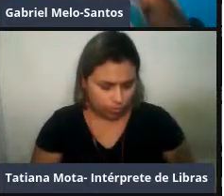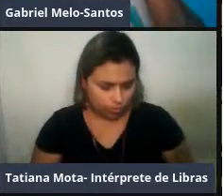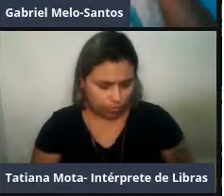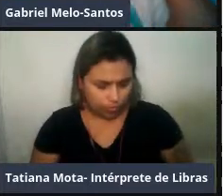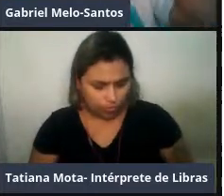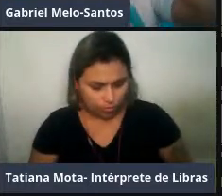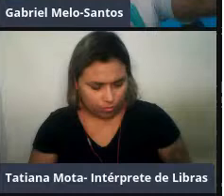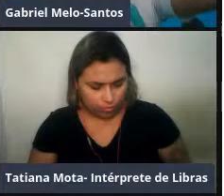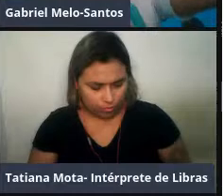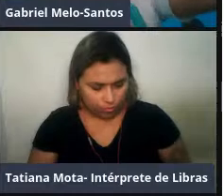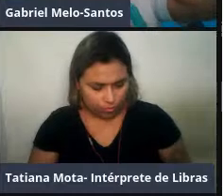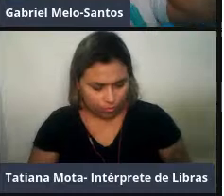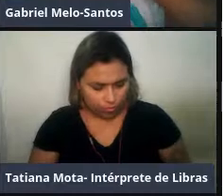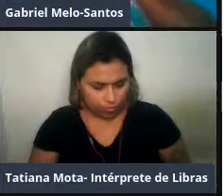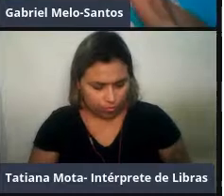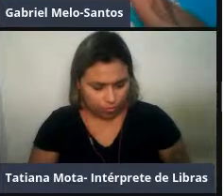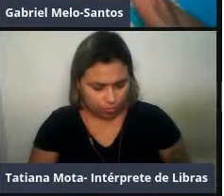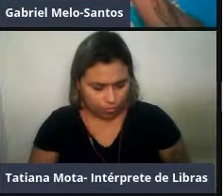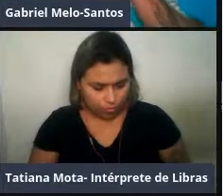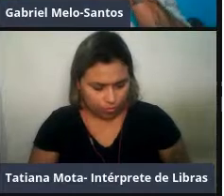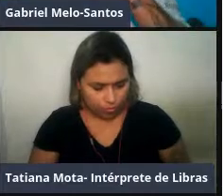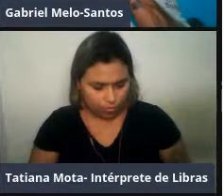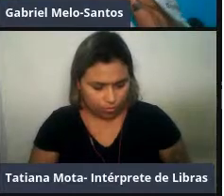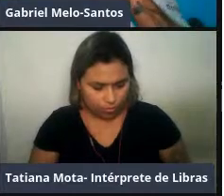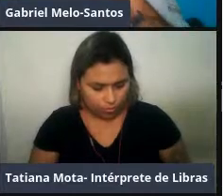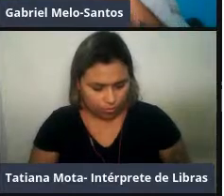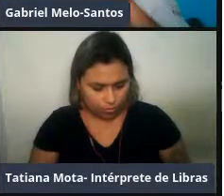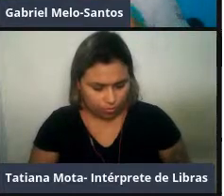E apenas um som que a gente gravou tinha mais de um segundo,